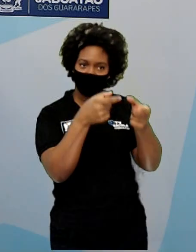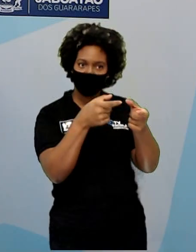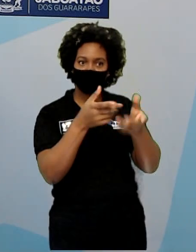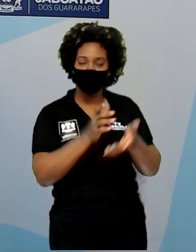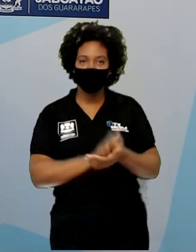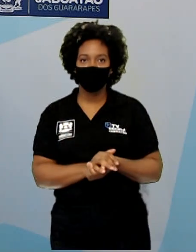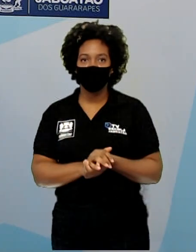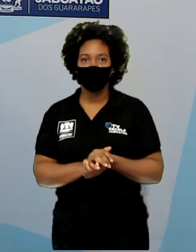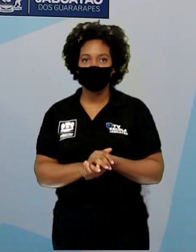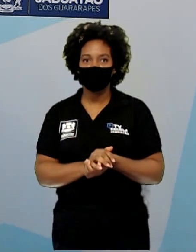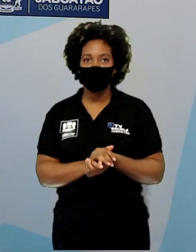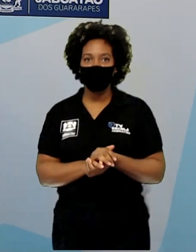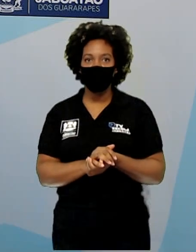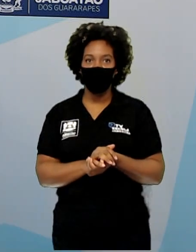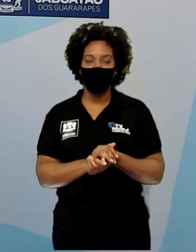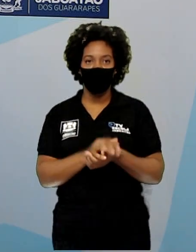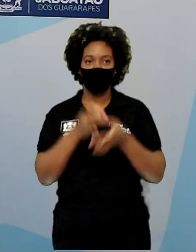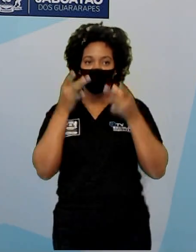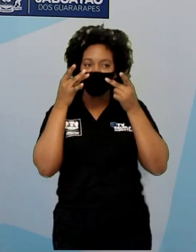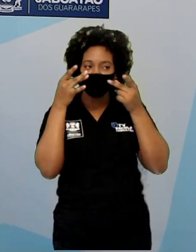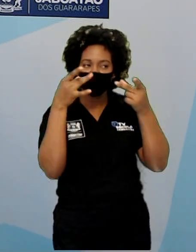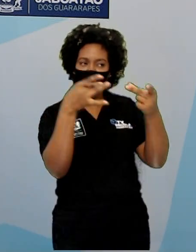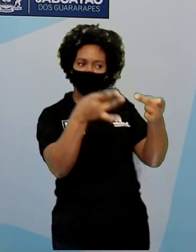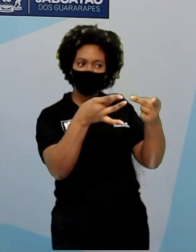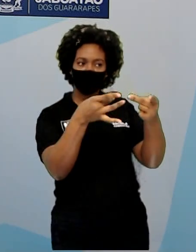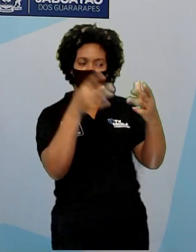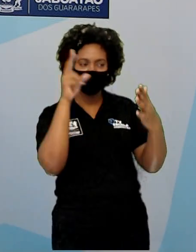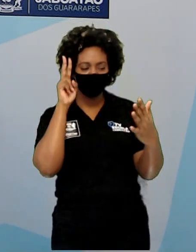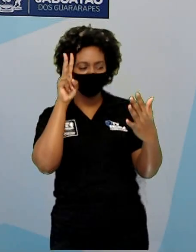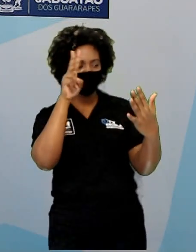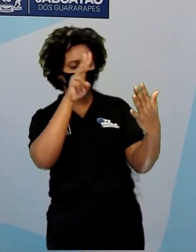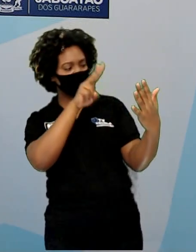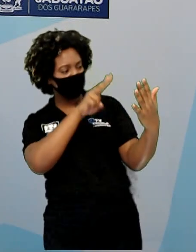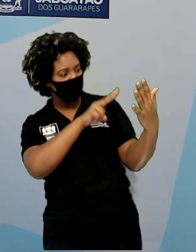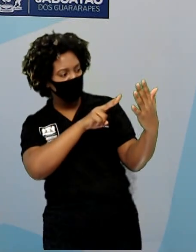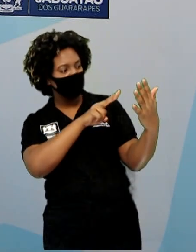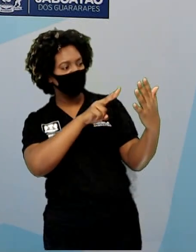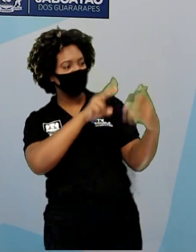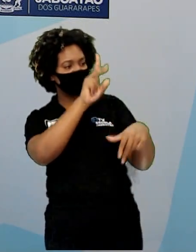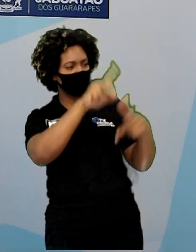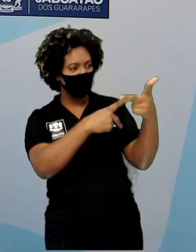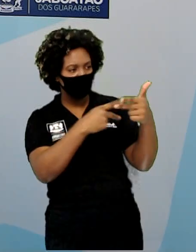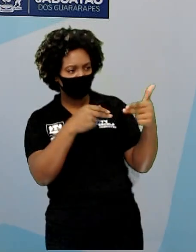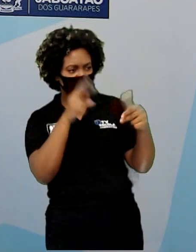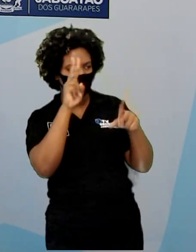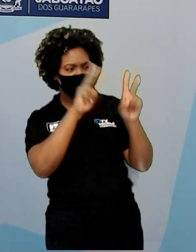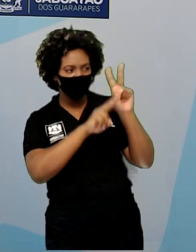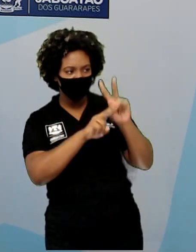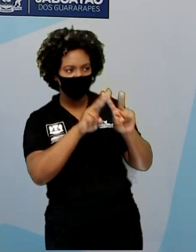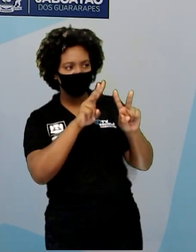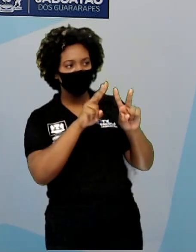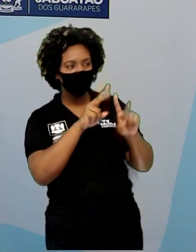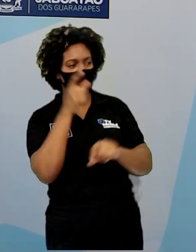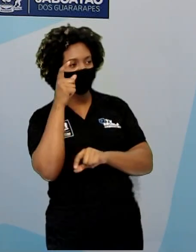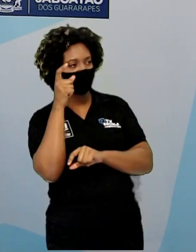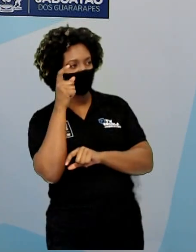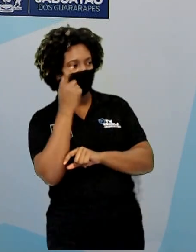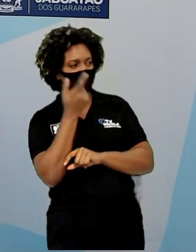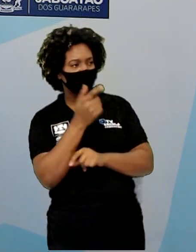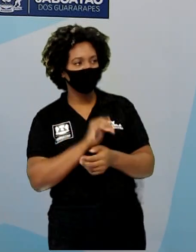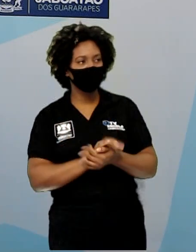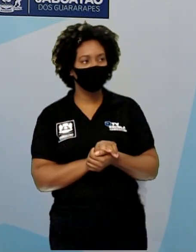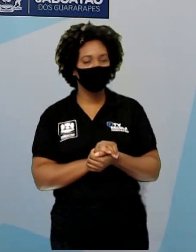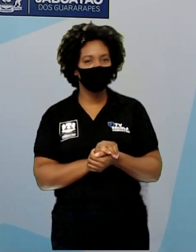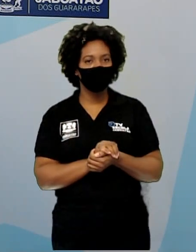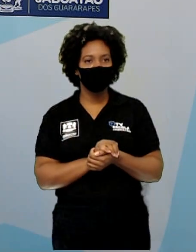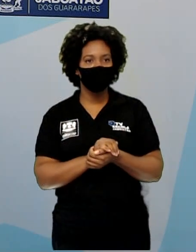né? Captar a atenção. Então, você vira a sua atenção para aquele produto. Podem ter, assim, cinco